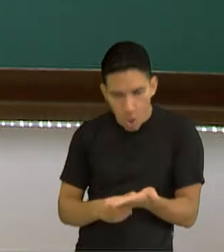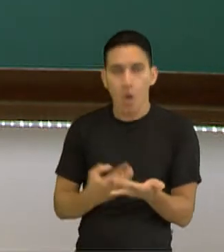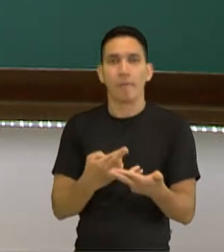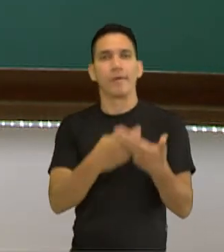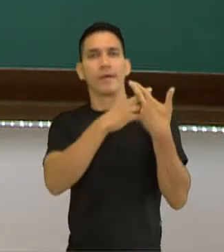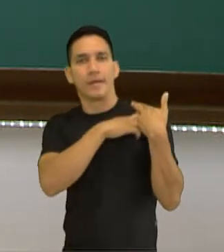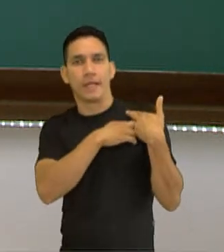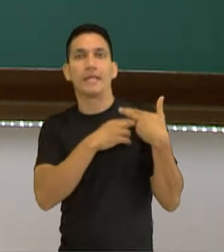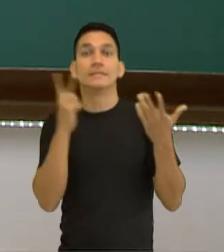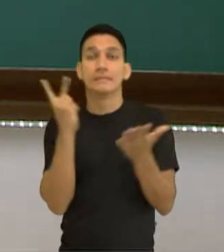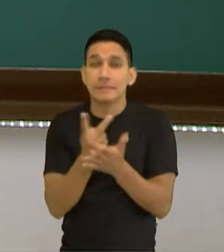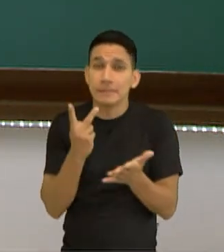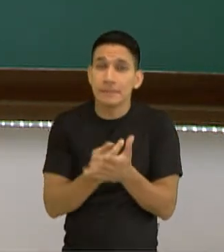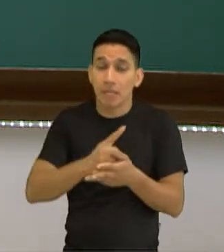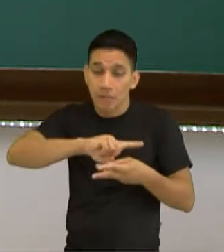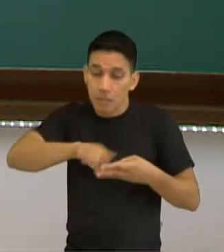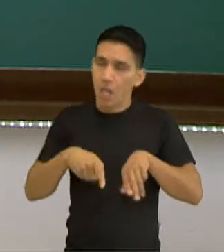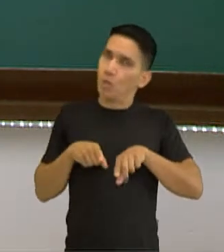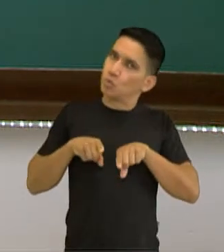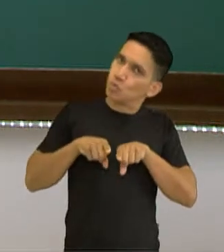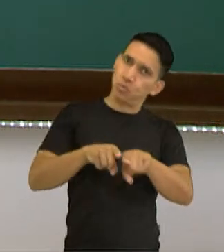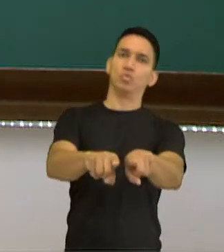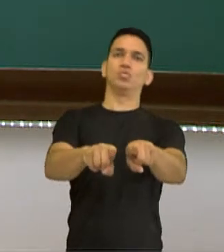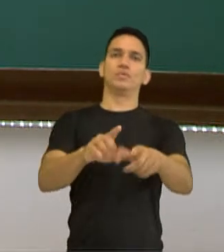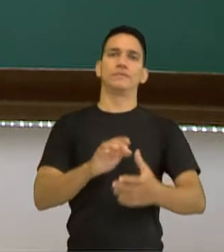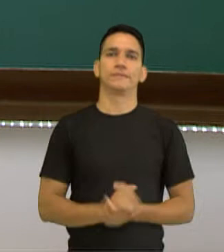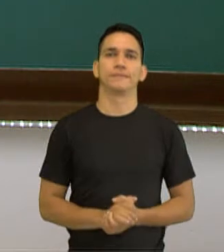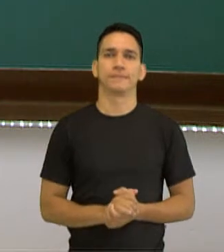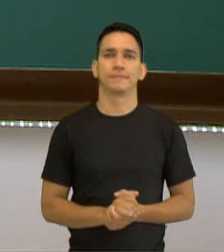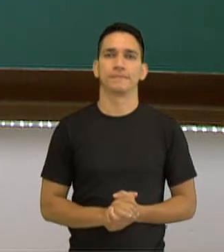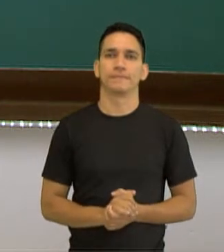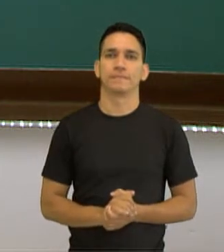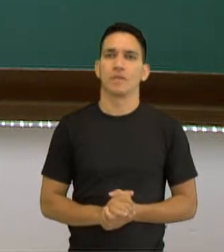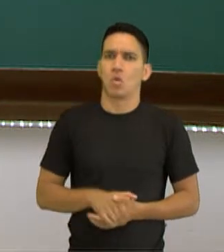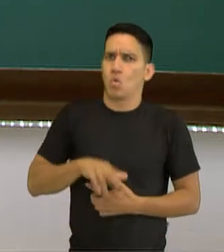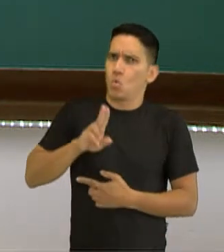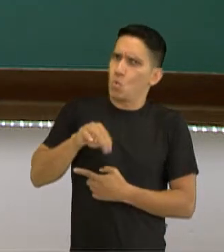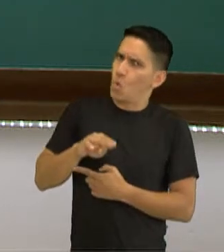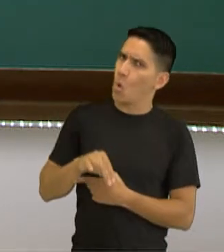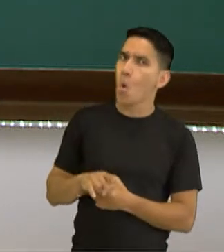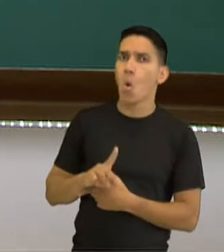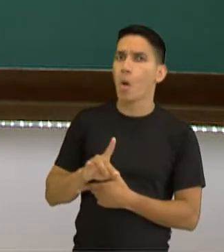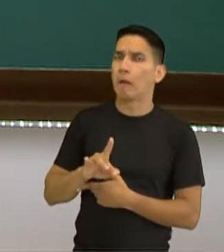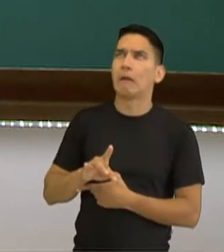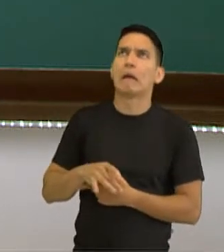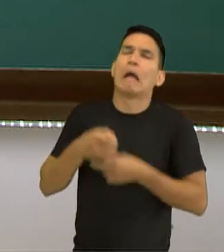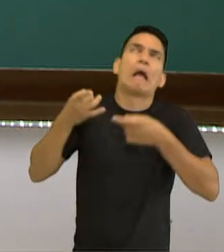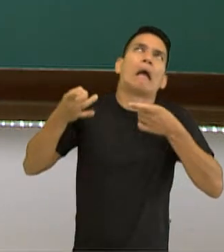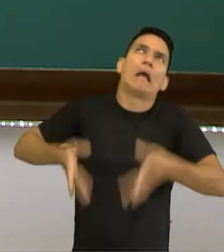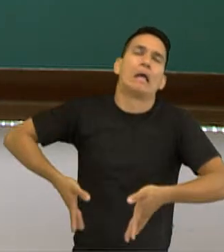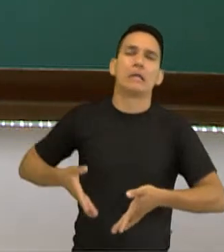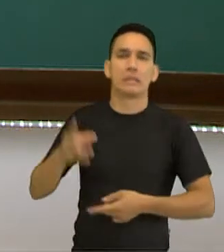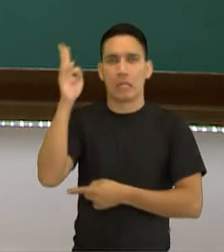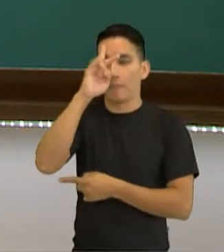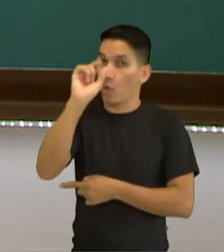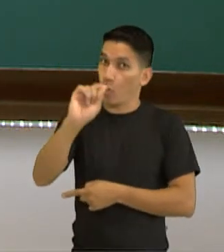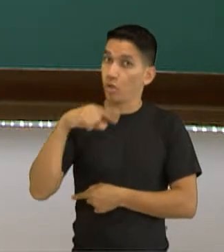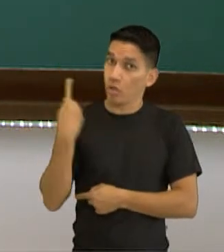responsabilidade caminham juntos. Estão conectados. Nunca é demais lembrar. Vivemos em sociedade.